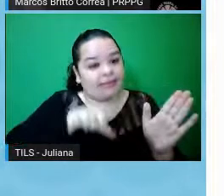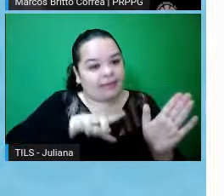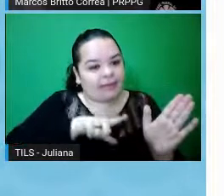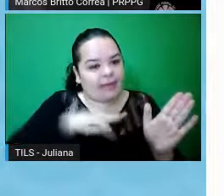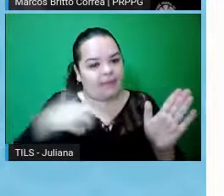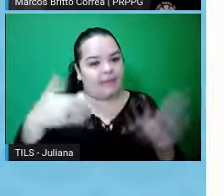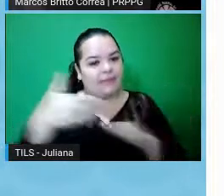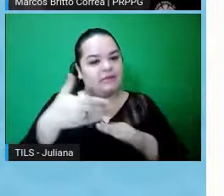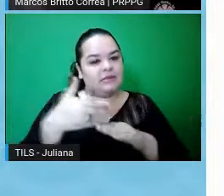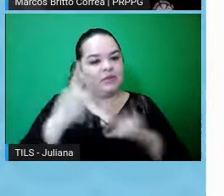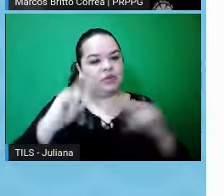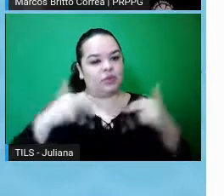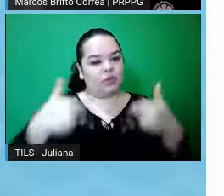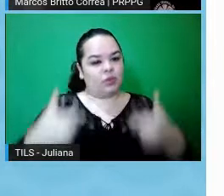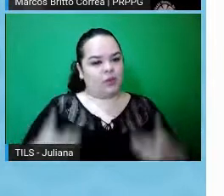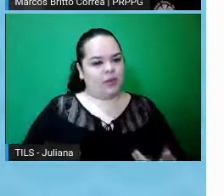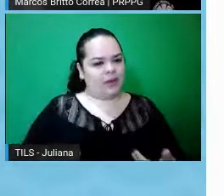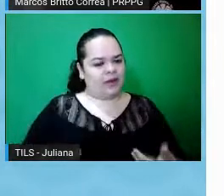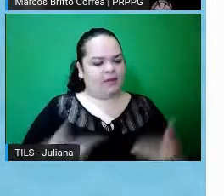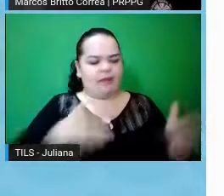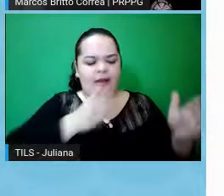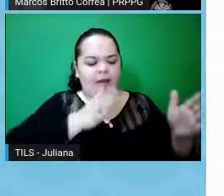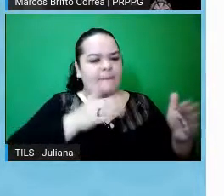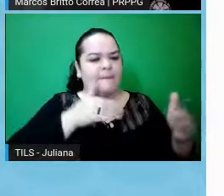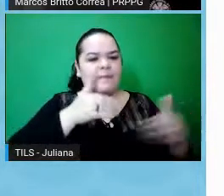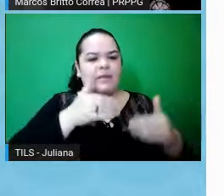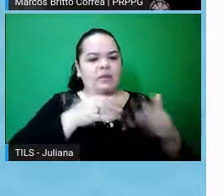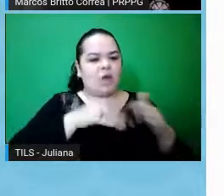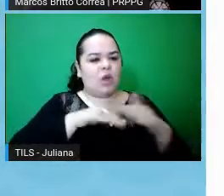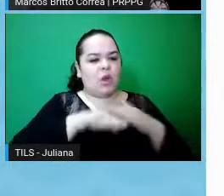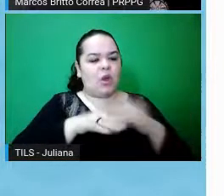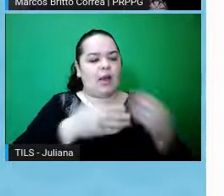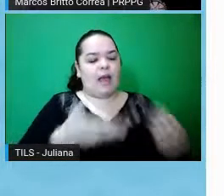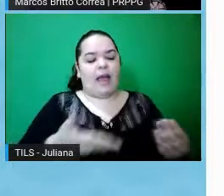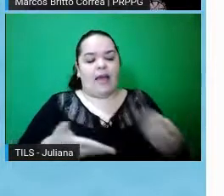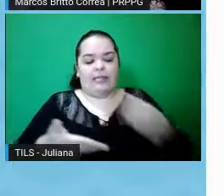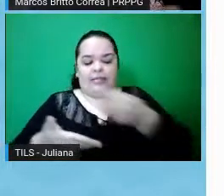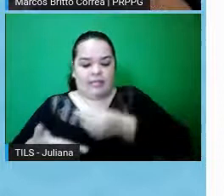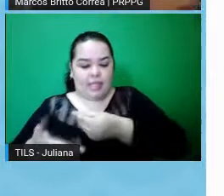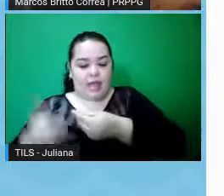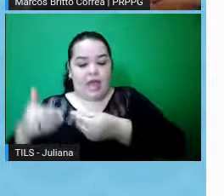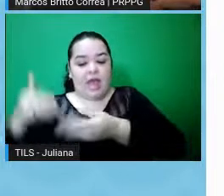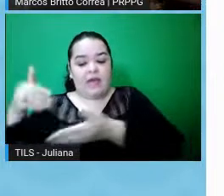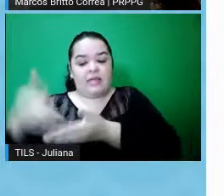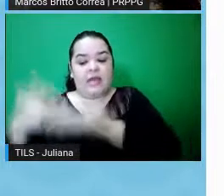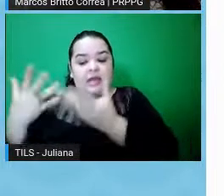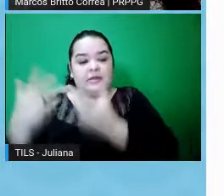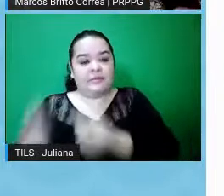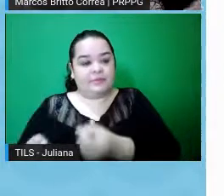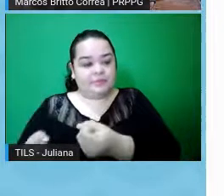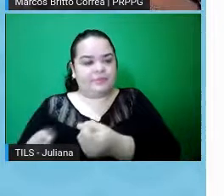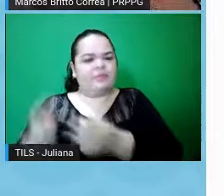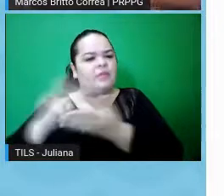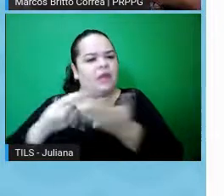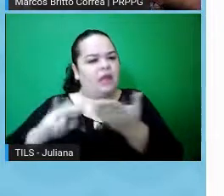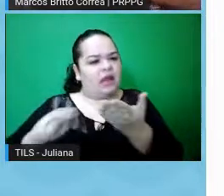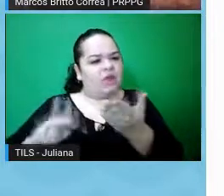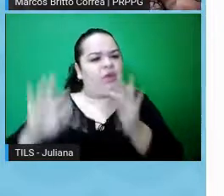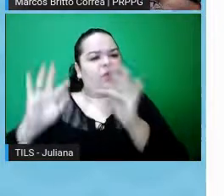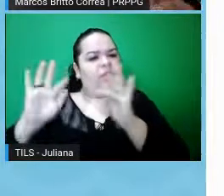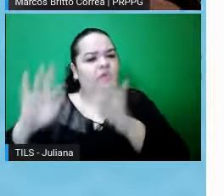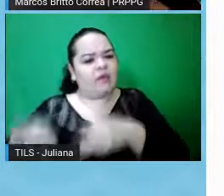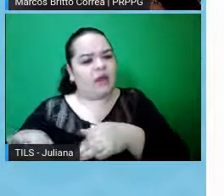seus diferentes estágios, desde da submissão até a aprovação, tá, permite o envio de relatórios finais, parciais, o